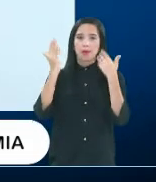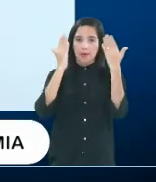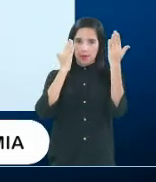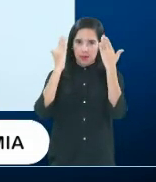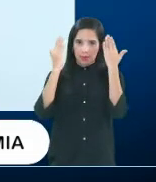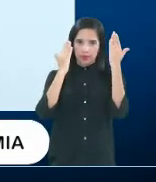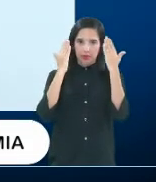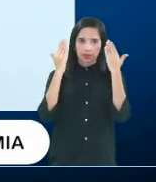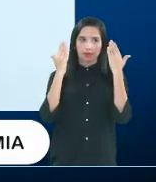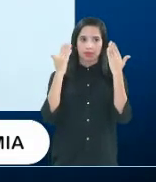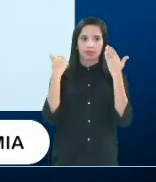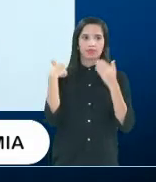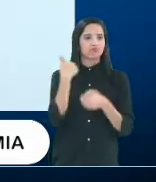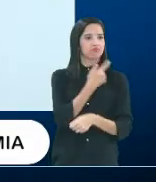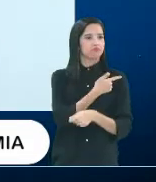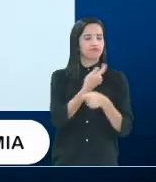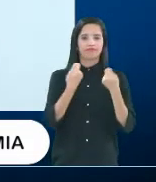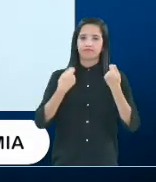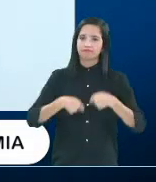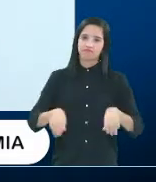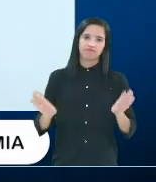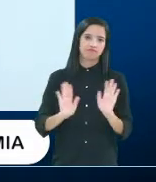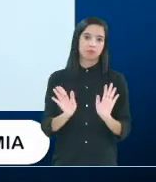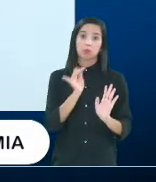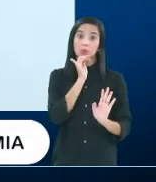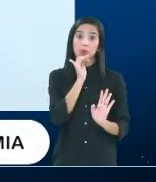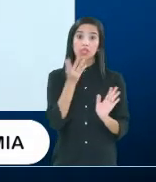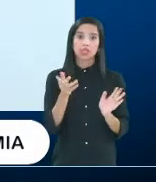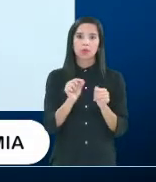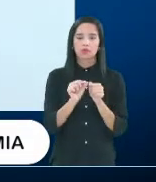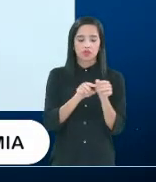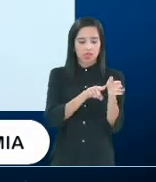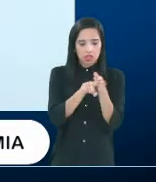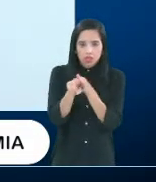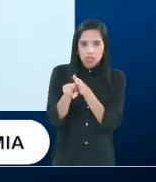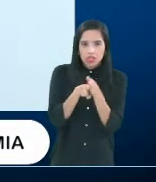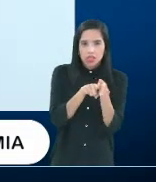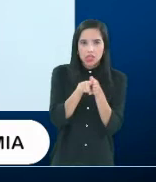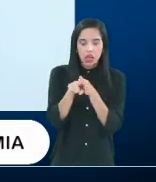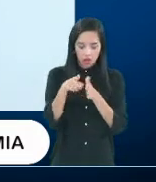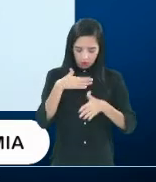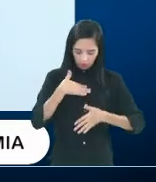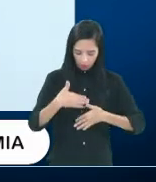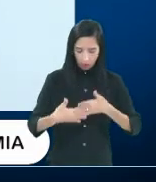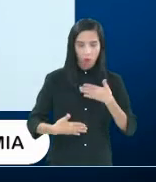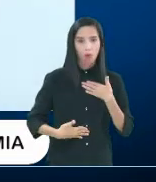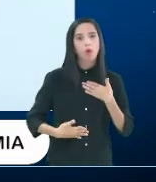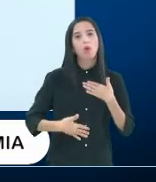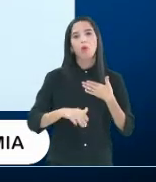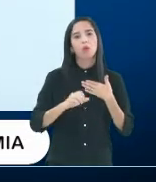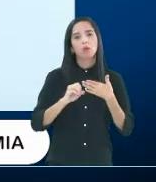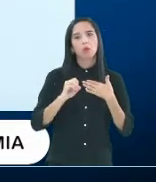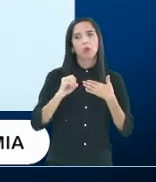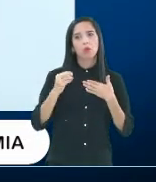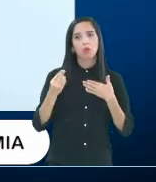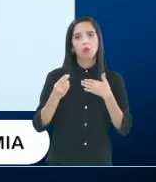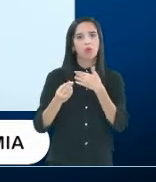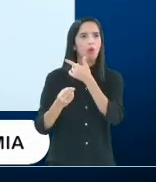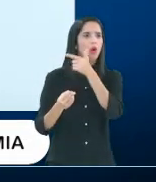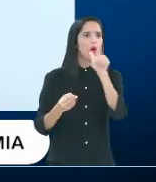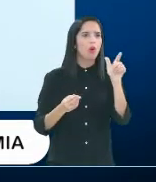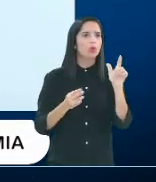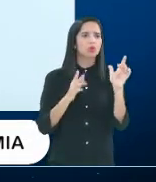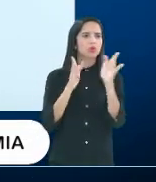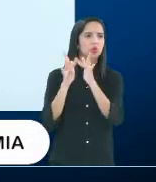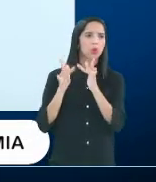gente não precisa fazer, por exemplo, exames físicos ou algo parecido com uma